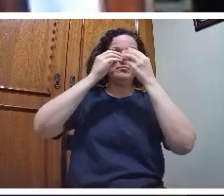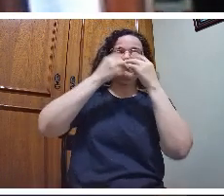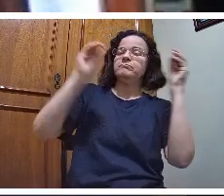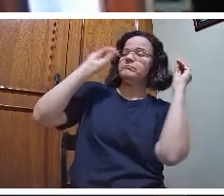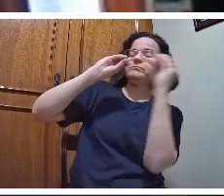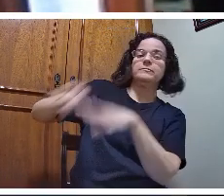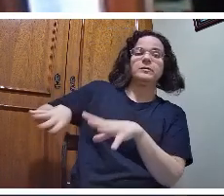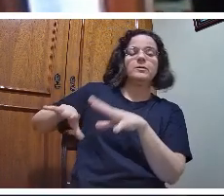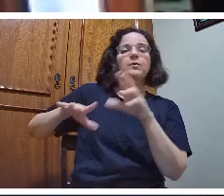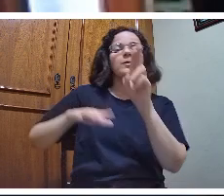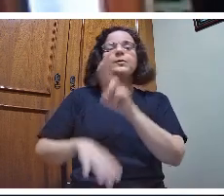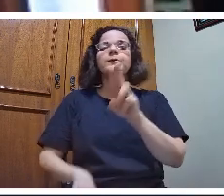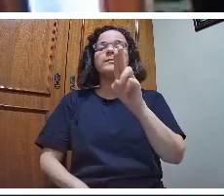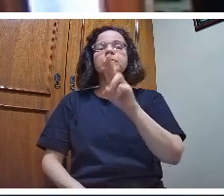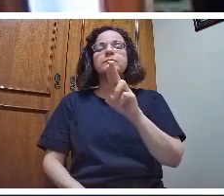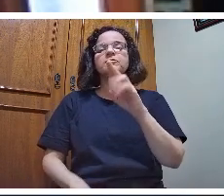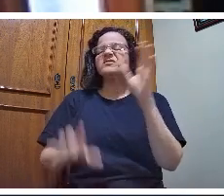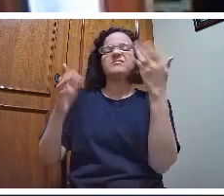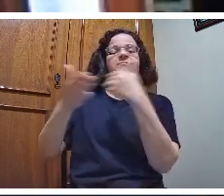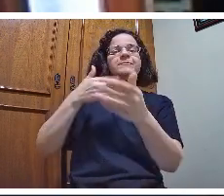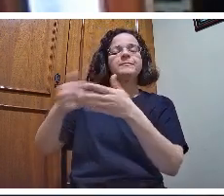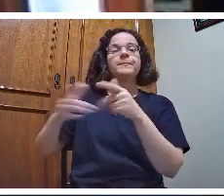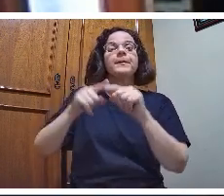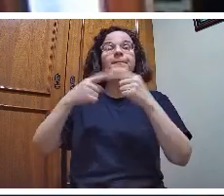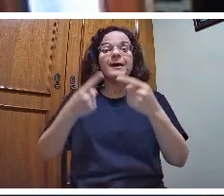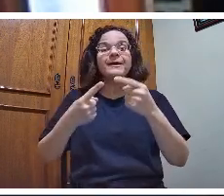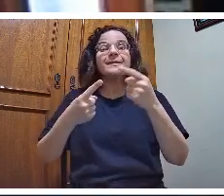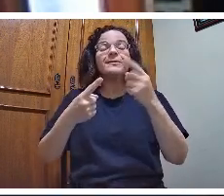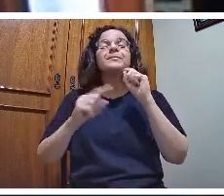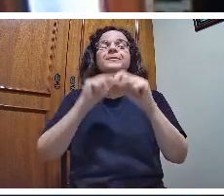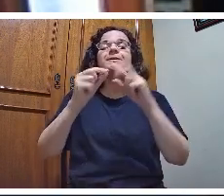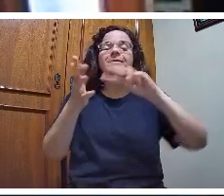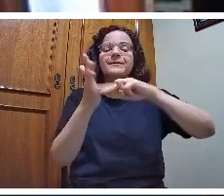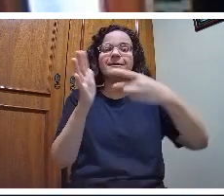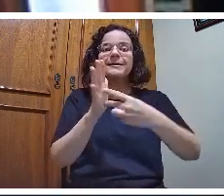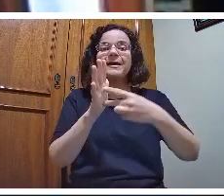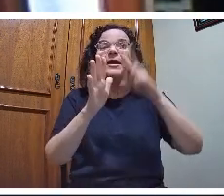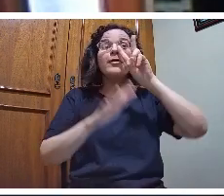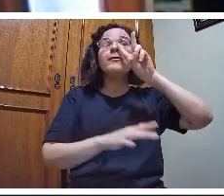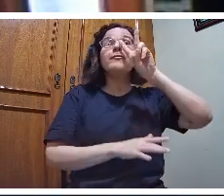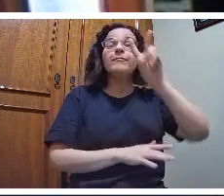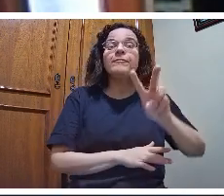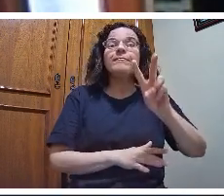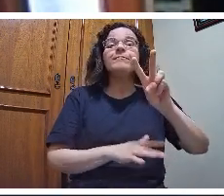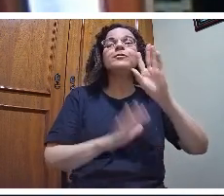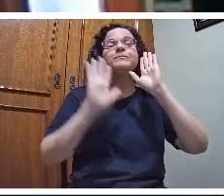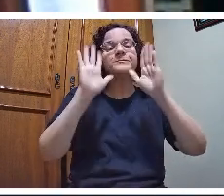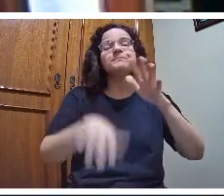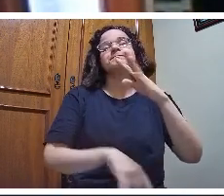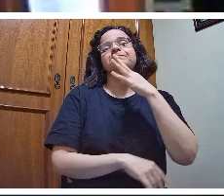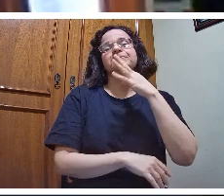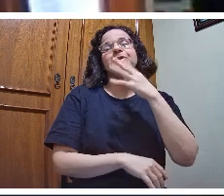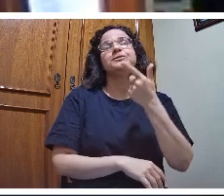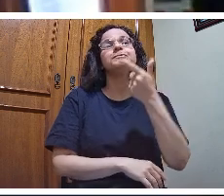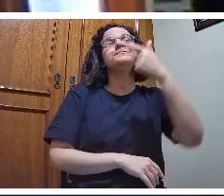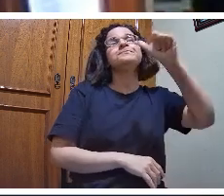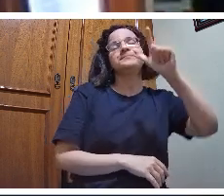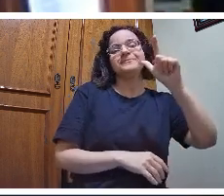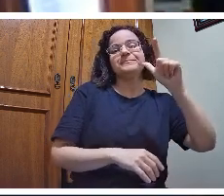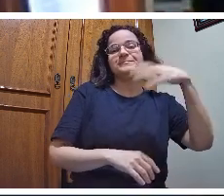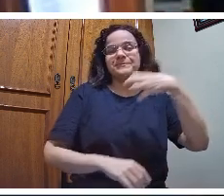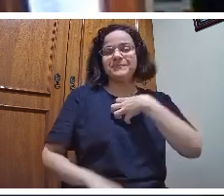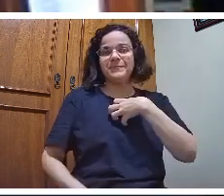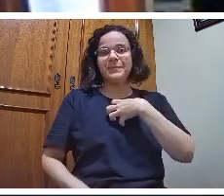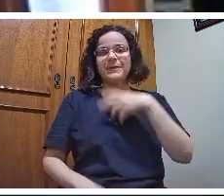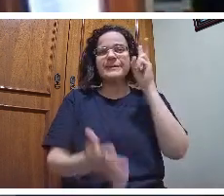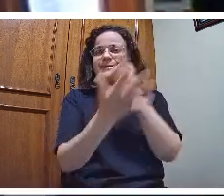conhecimento, mas desaprender significa ver com outros olhos aquilo que você já conhecia. Você sempre viu e verá que o sol